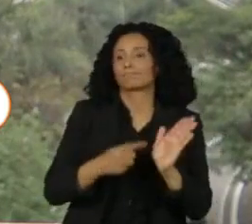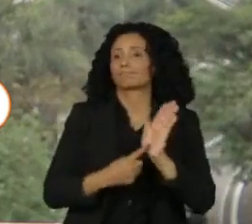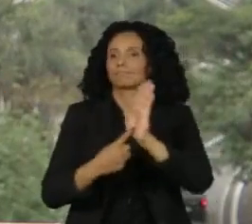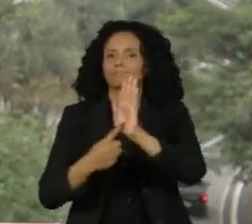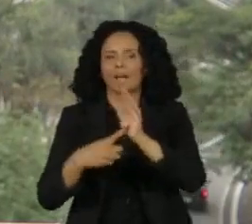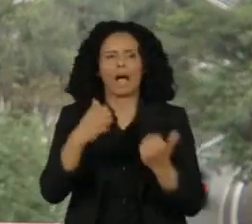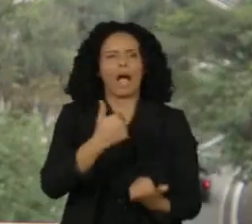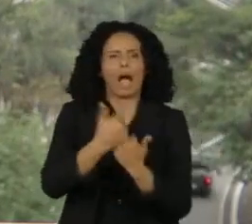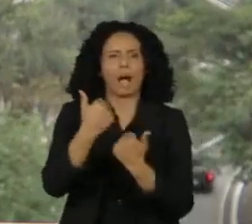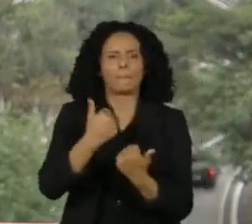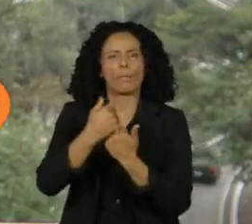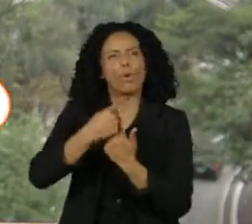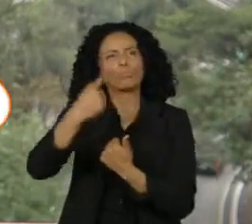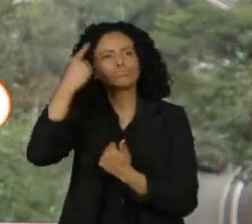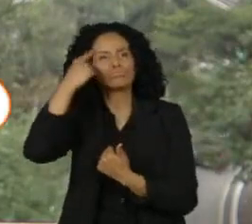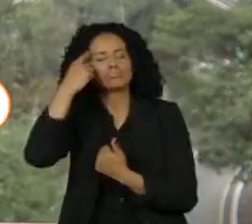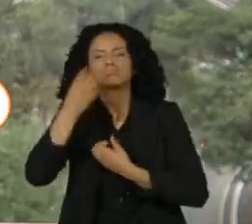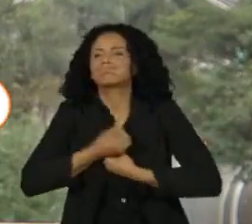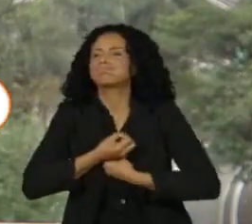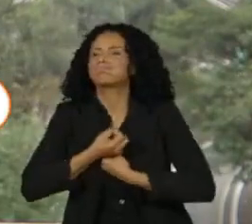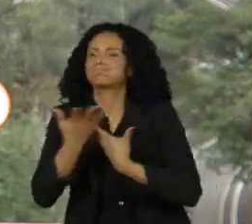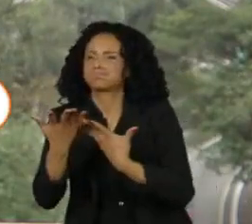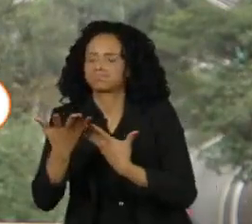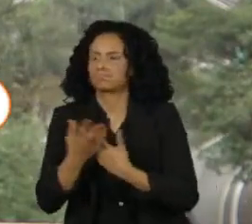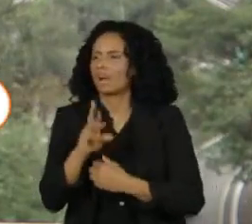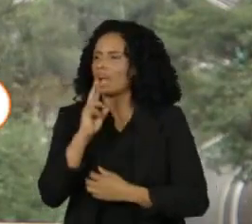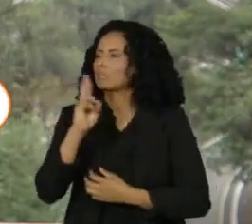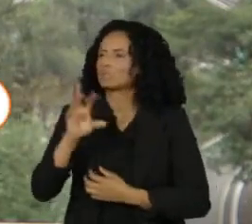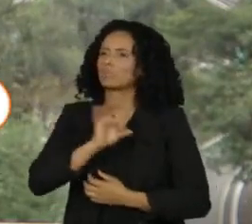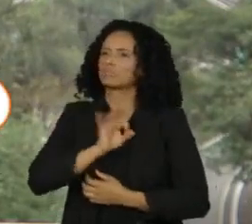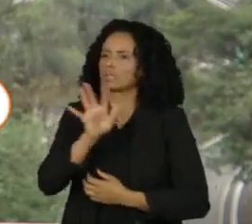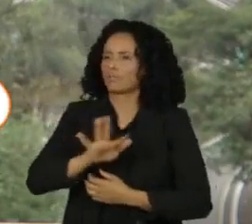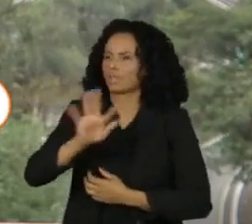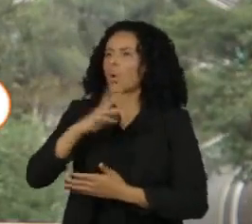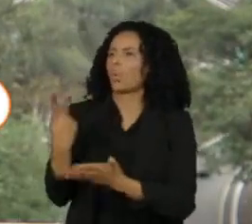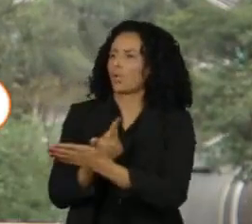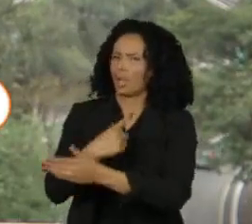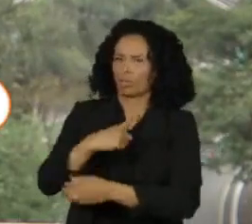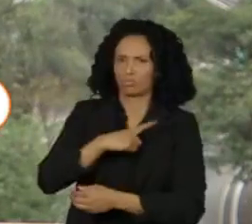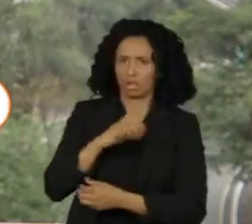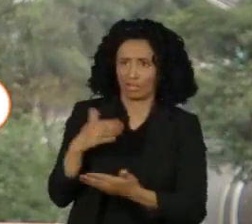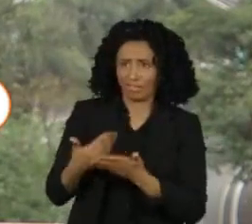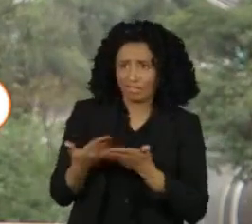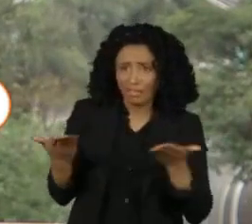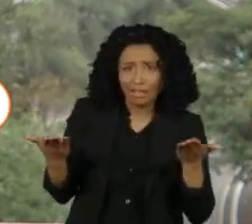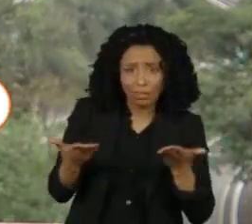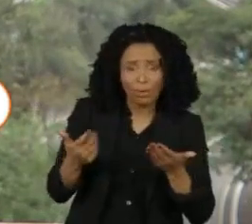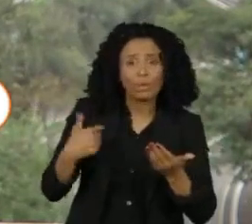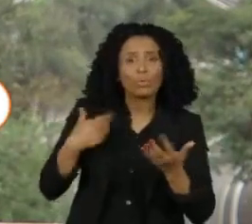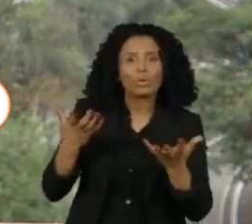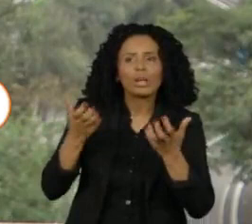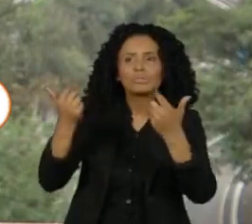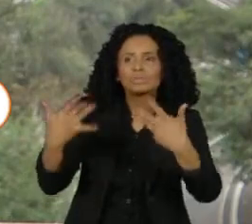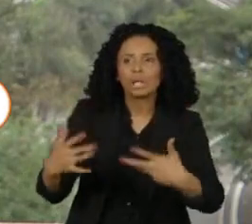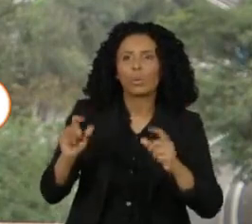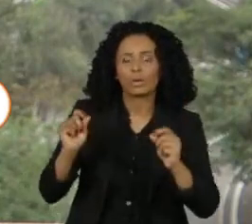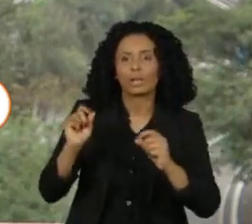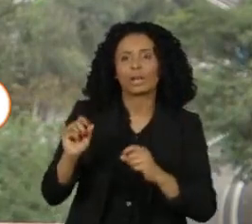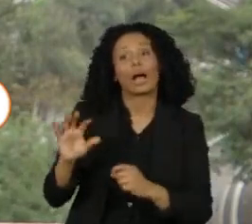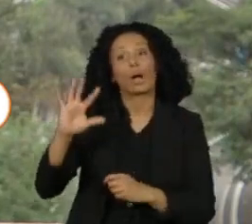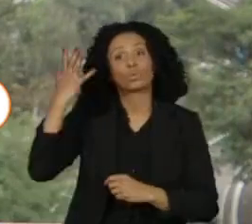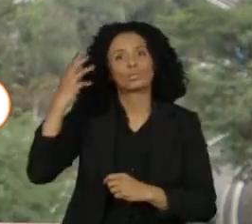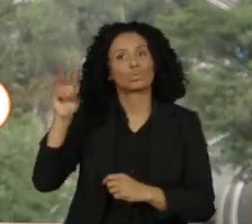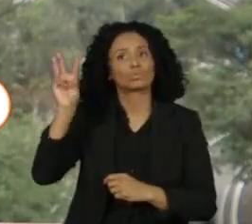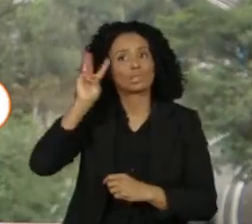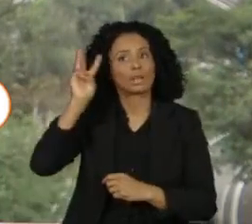em resposta, então, a essa operação da Polícia Federal. A operação que a gente está falando aqui foi a que aconteceu na terça-feira e mirou num